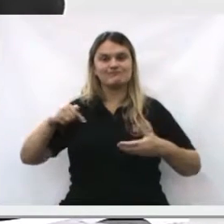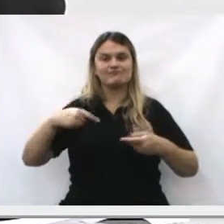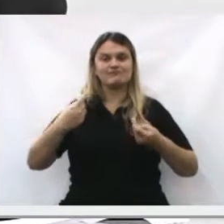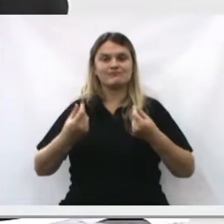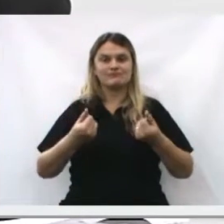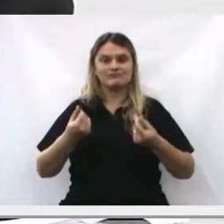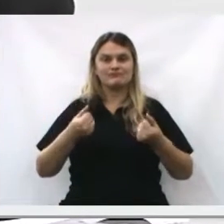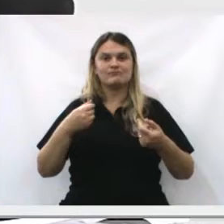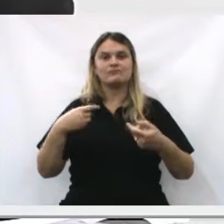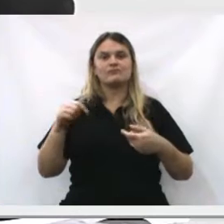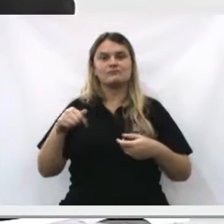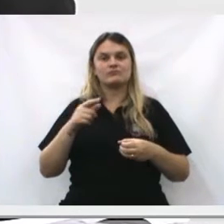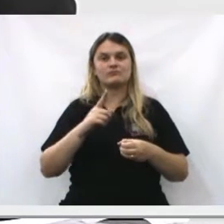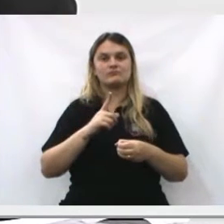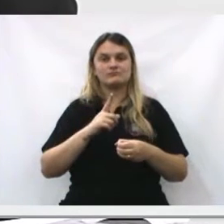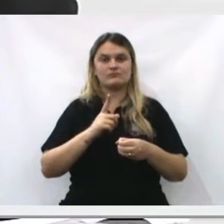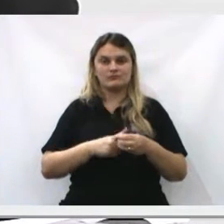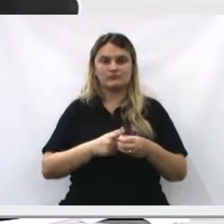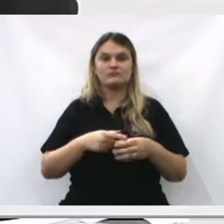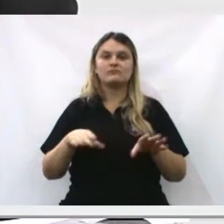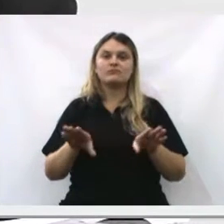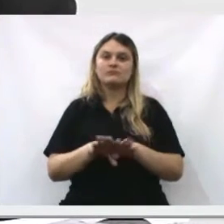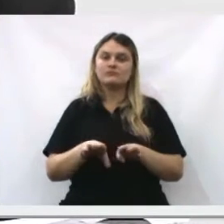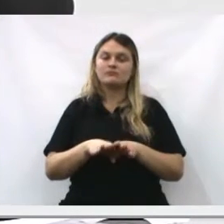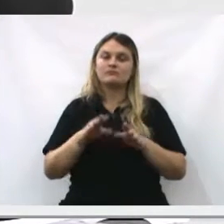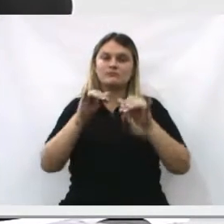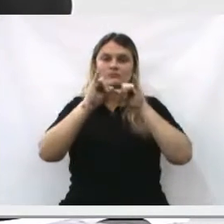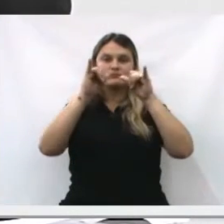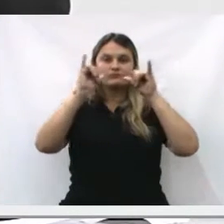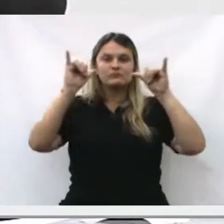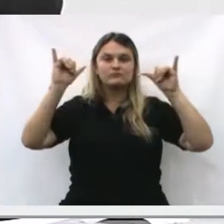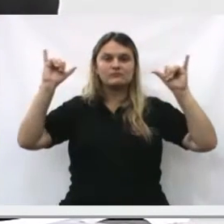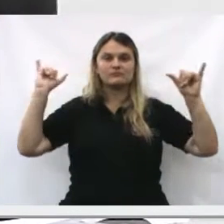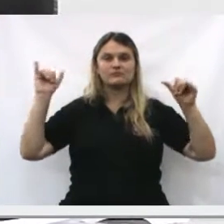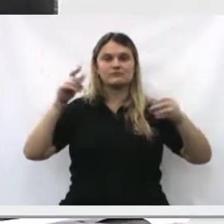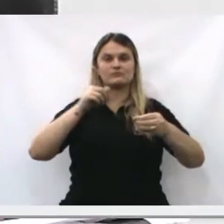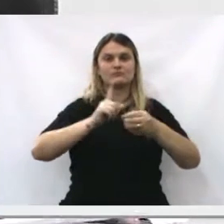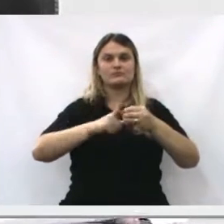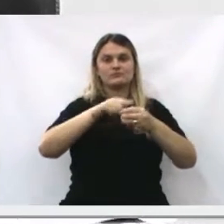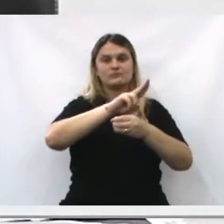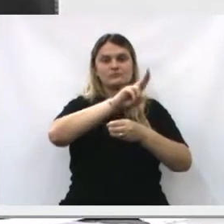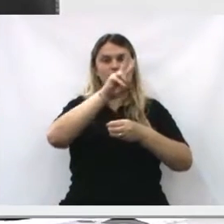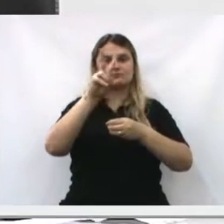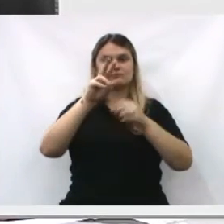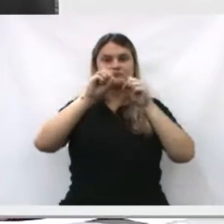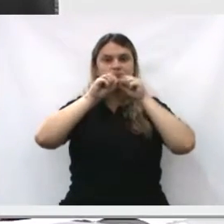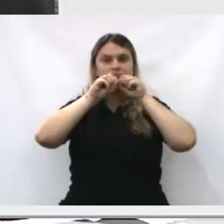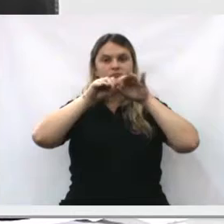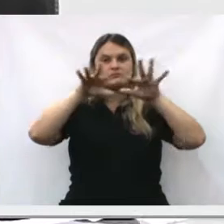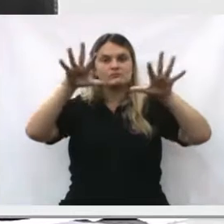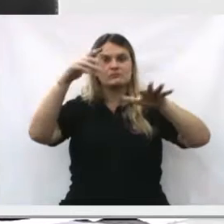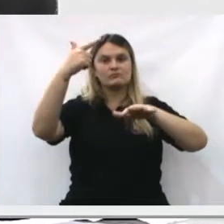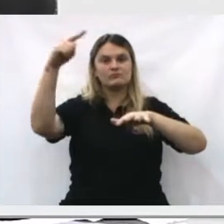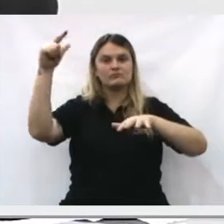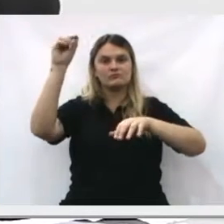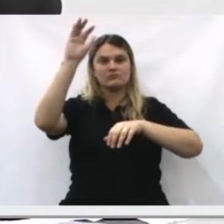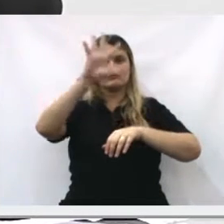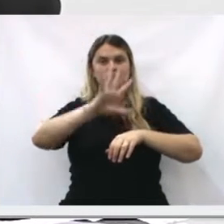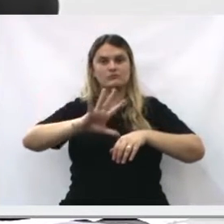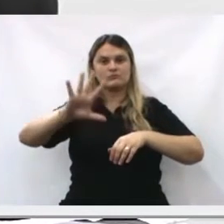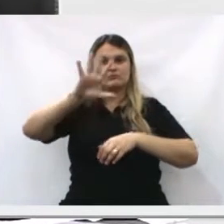agitar até a nossa economia local e vai divulgar também a nossa cidade para